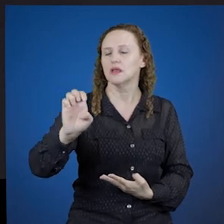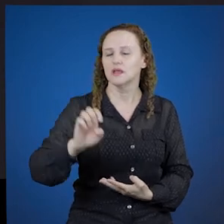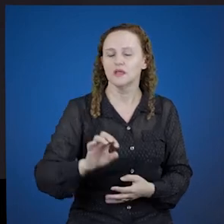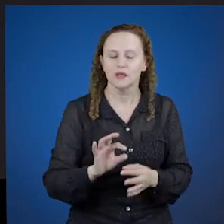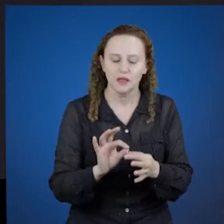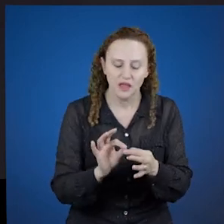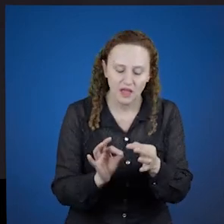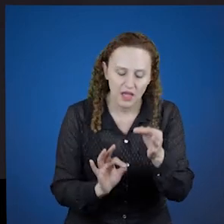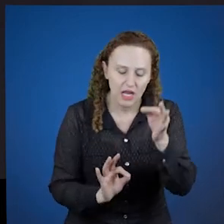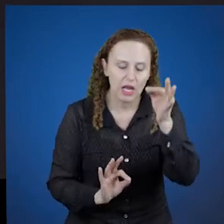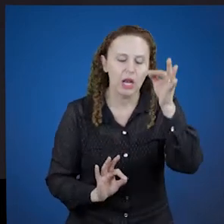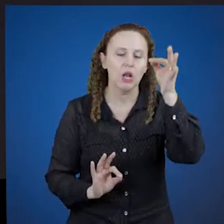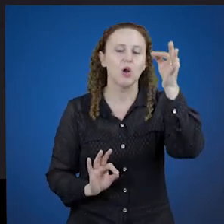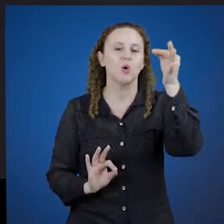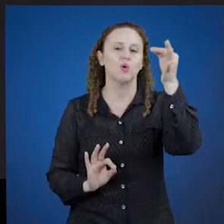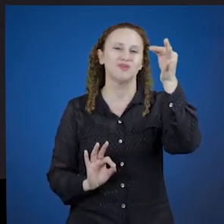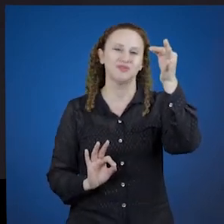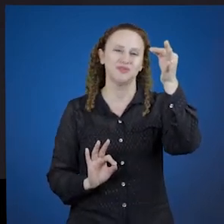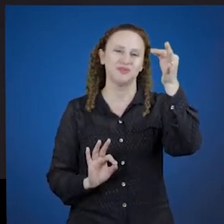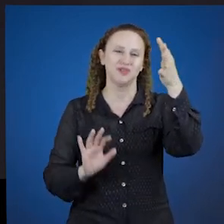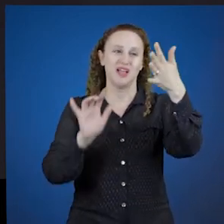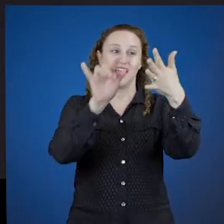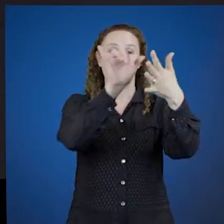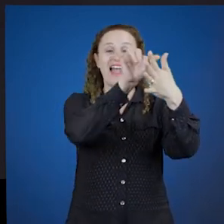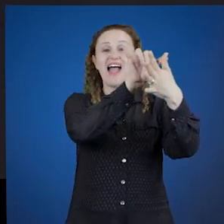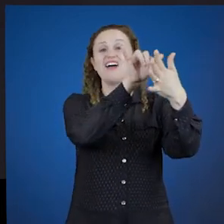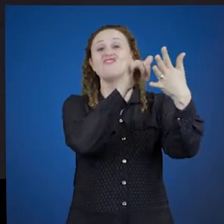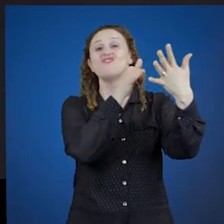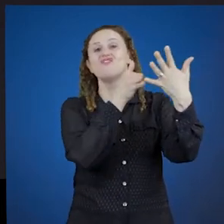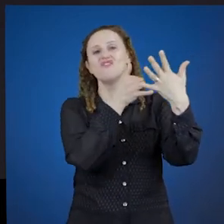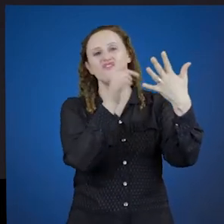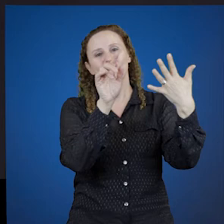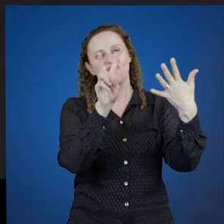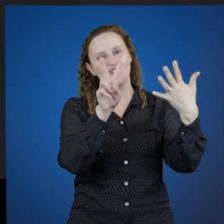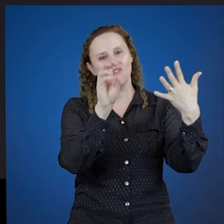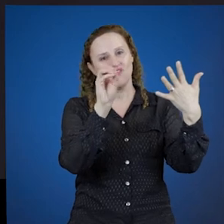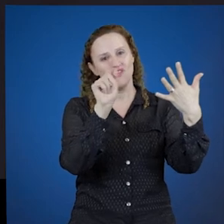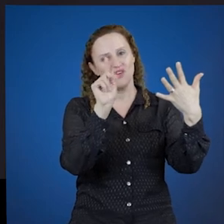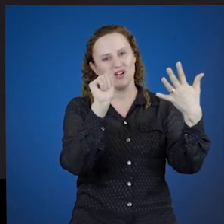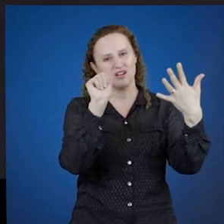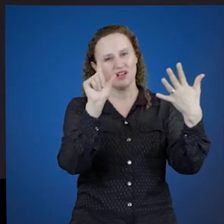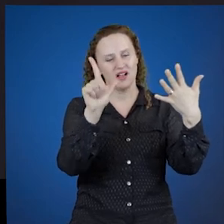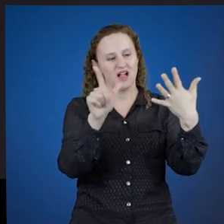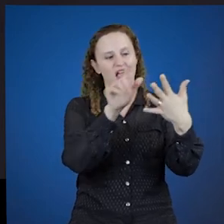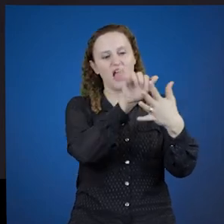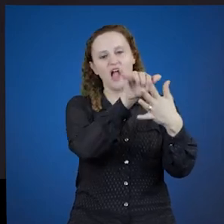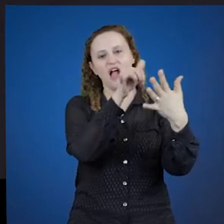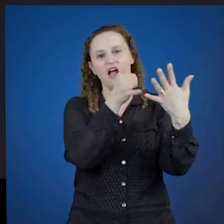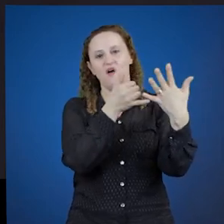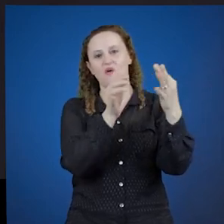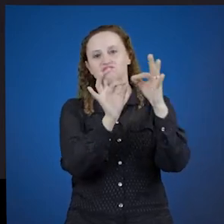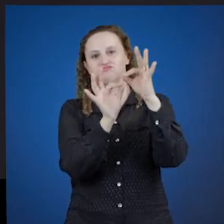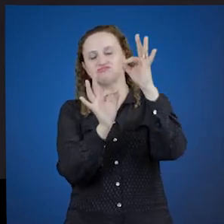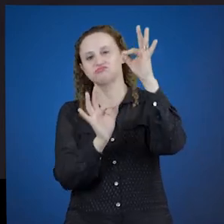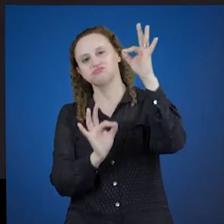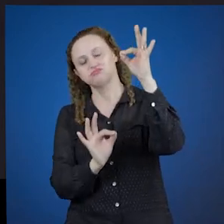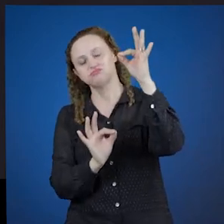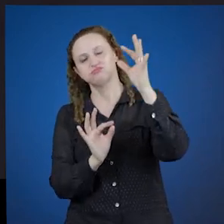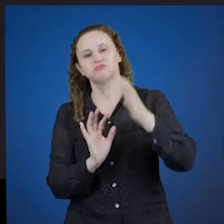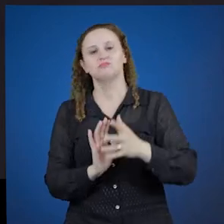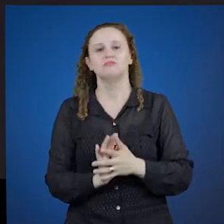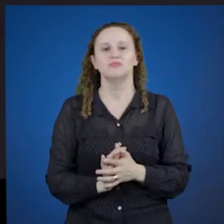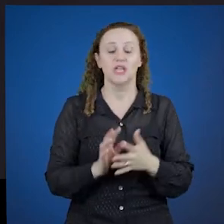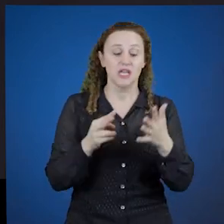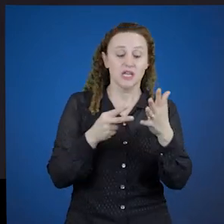ere é longo, a vogal é, é longa nesse caso. Então, verbo de segunda